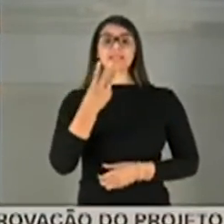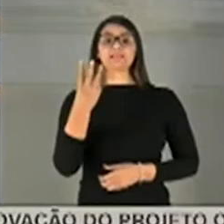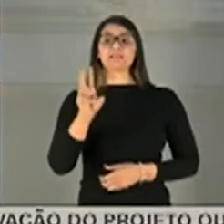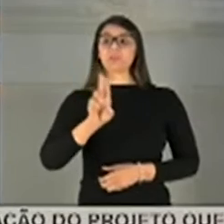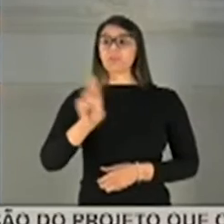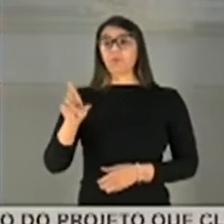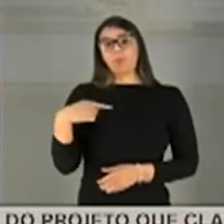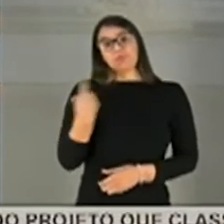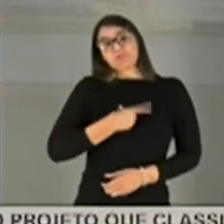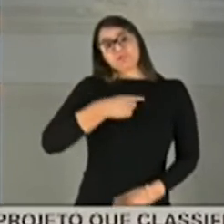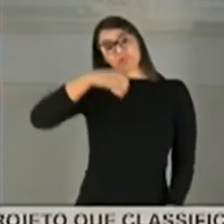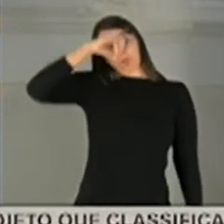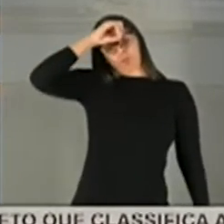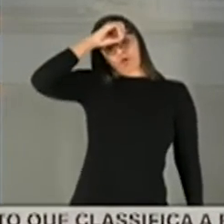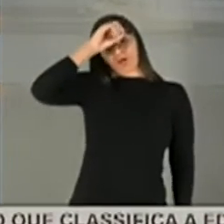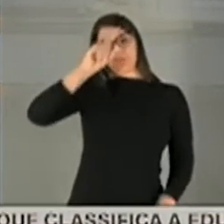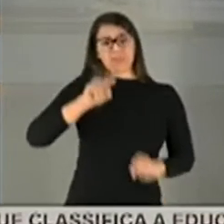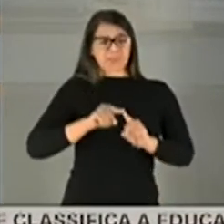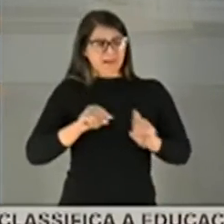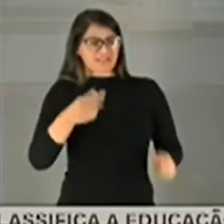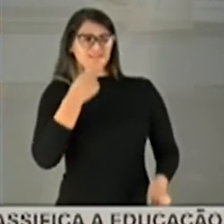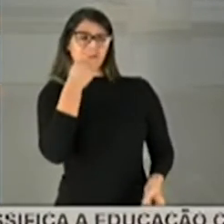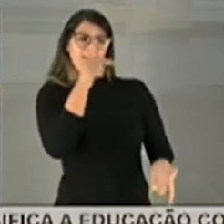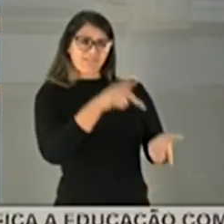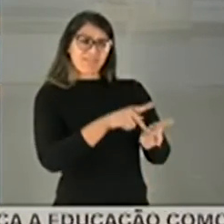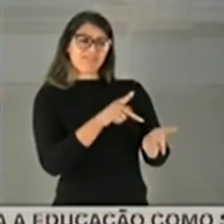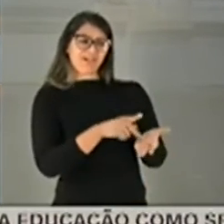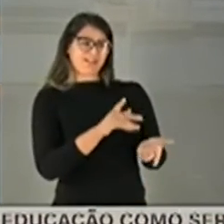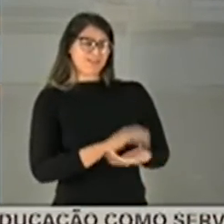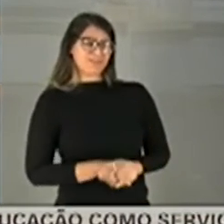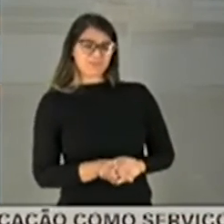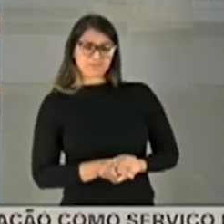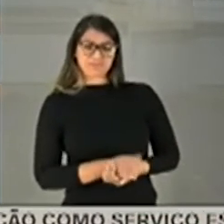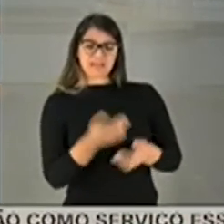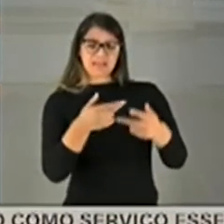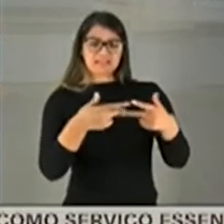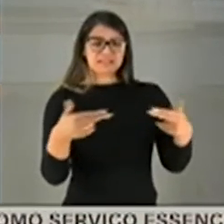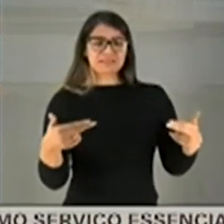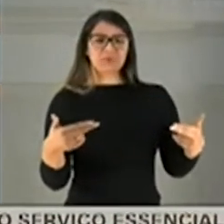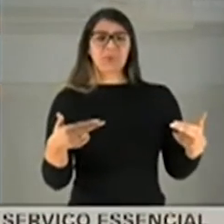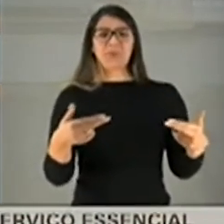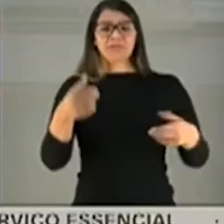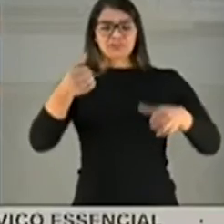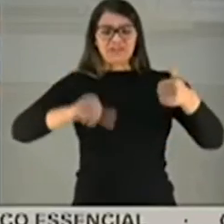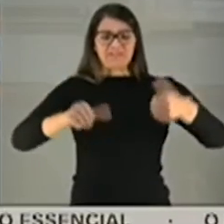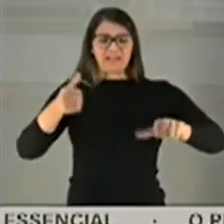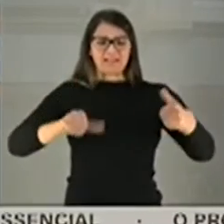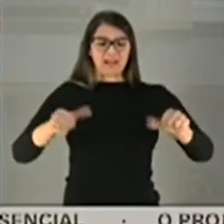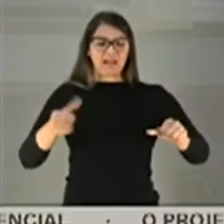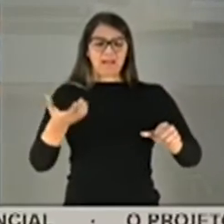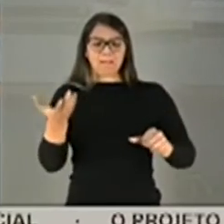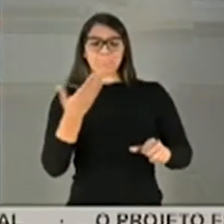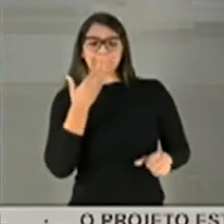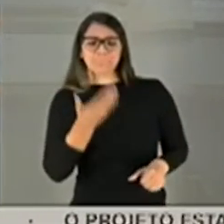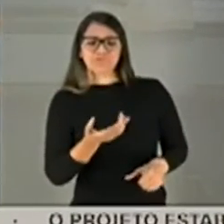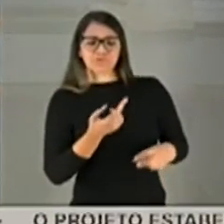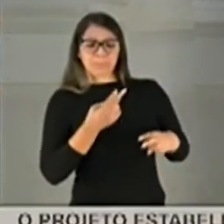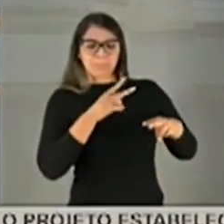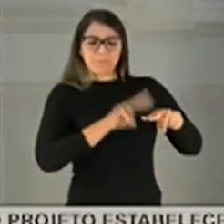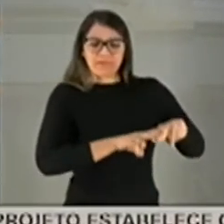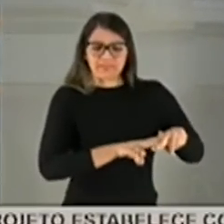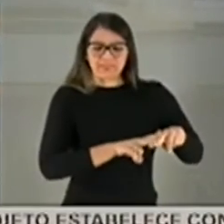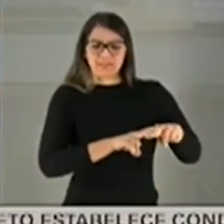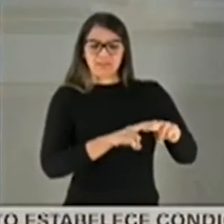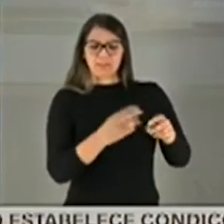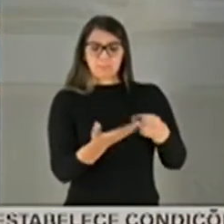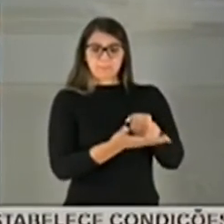tínhamos. Mas, sinceramente, essas coisas de fazer prejulgamento e querer que prenda baseado